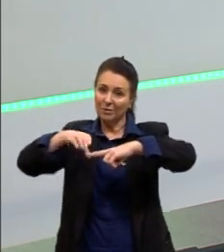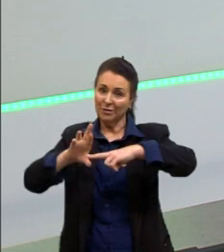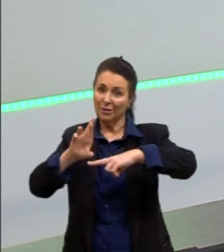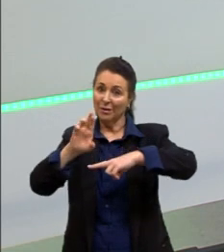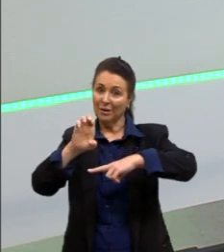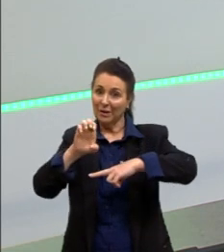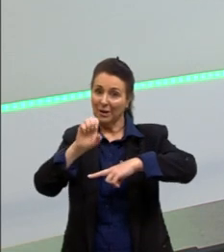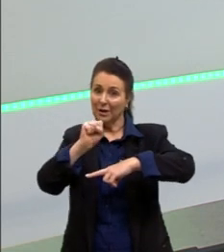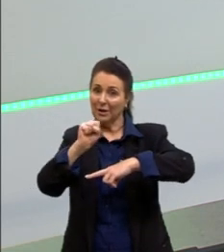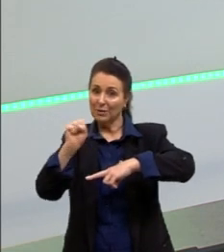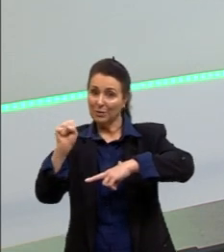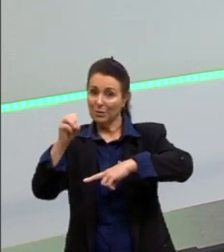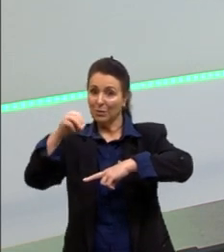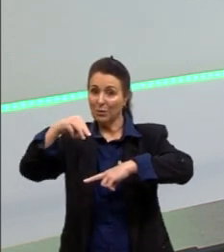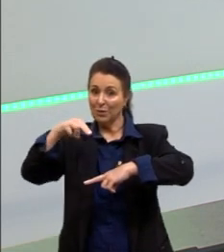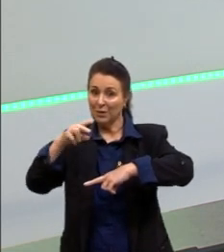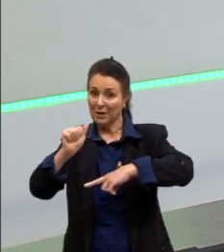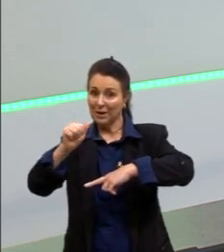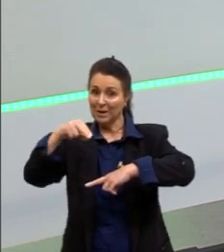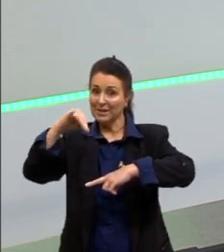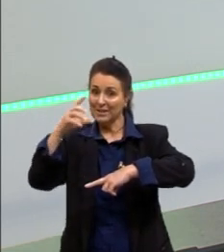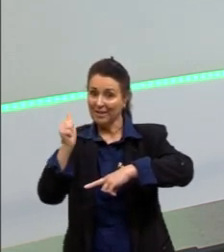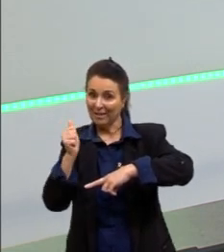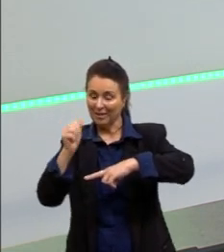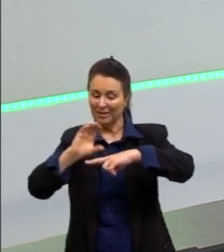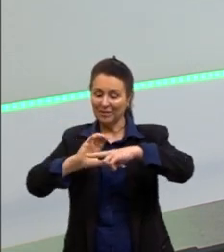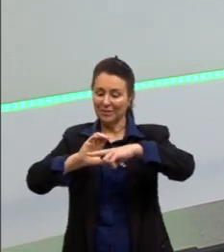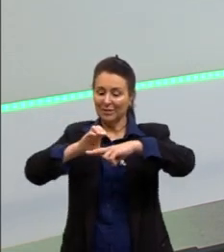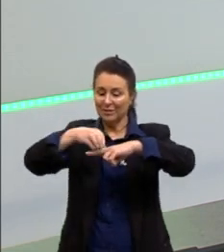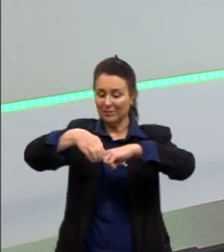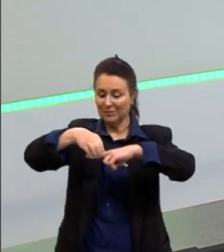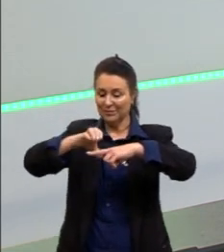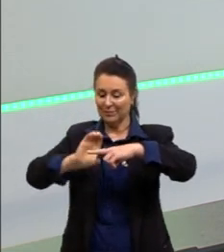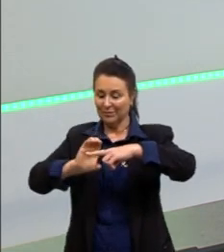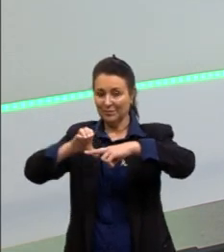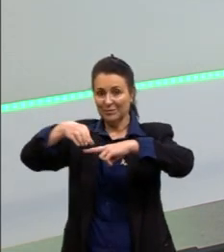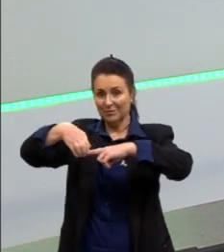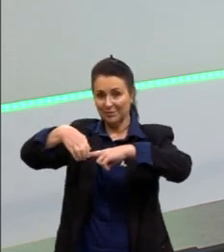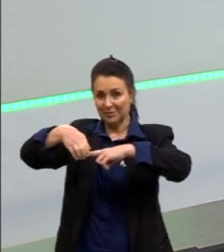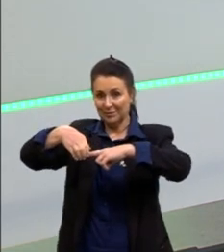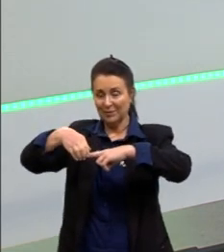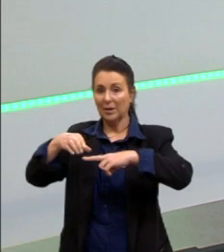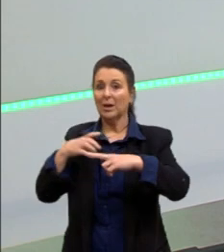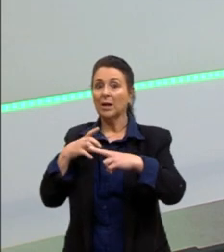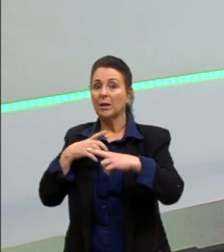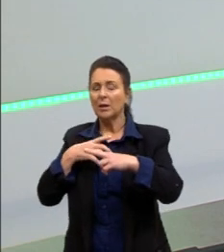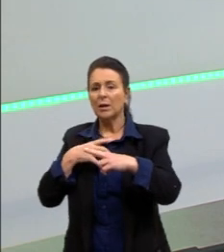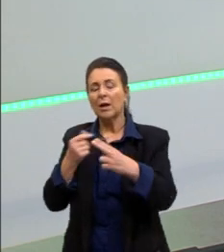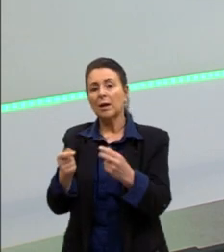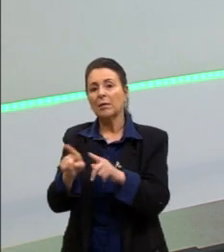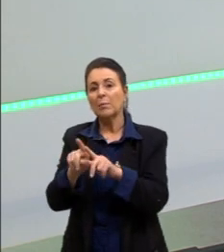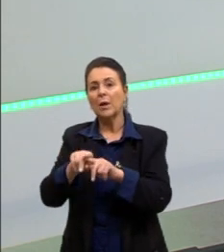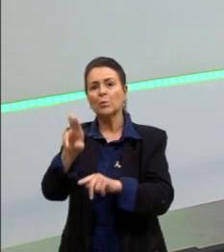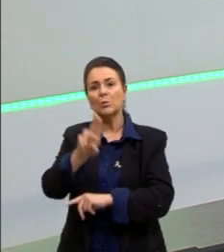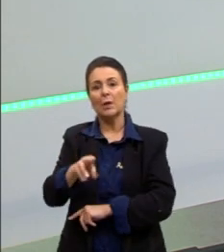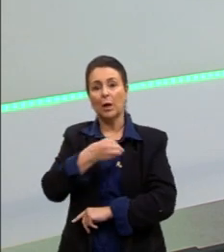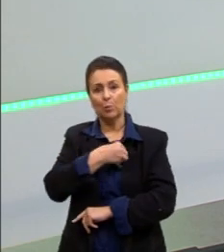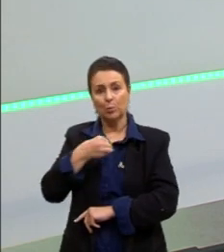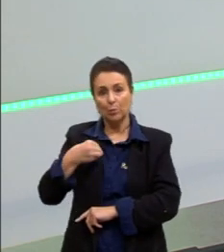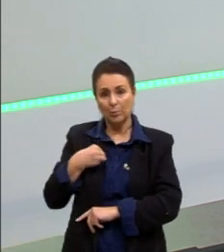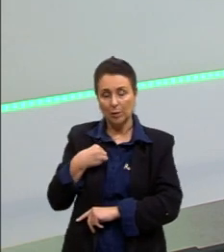ressonância magnética. É um nome que a gente já ouviu, o exame de ressonância magnética, mas já é algo bem mais